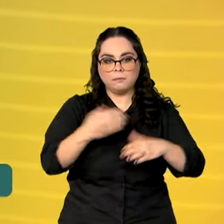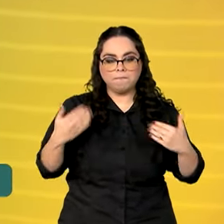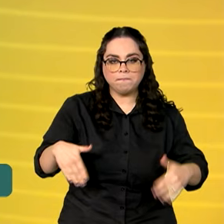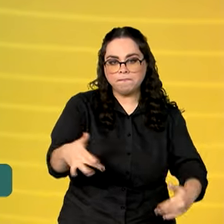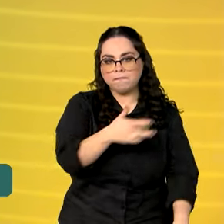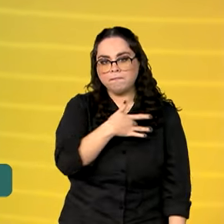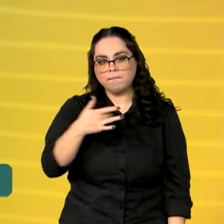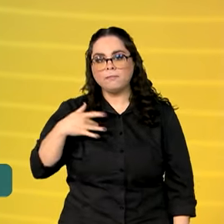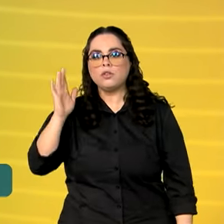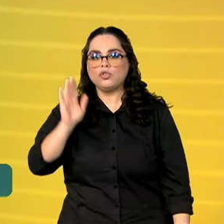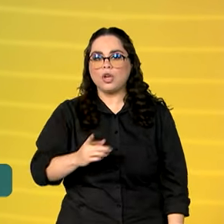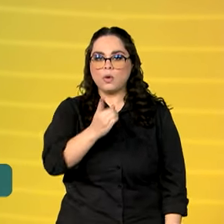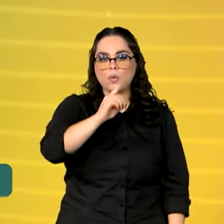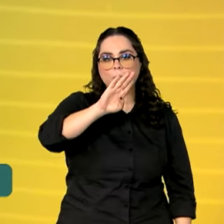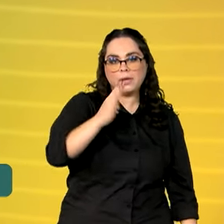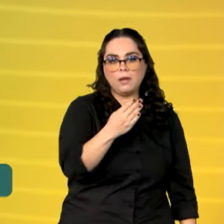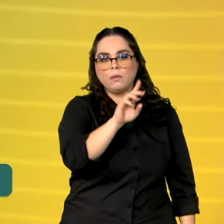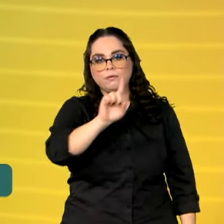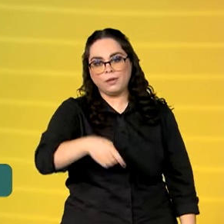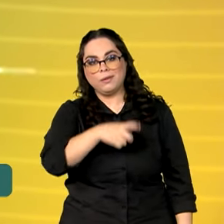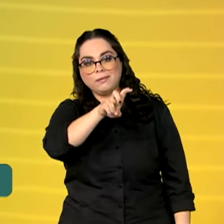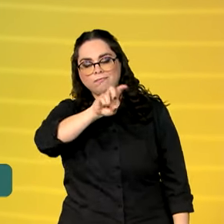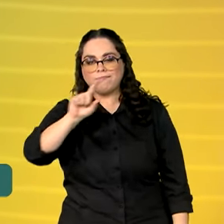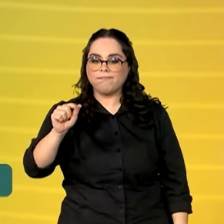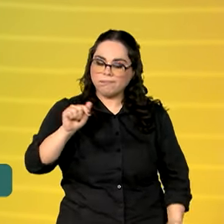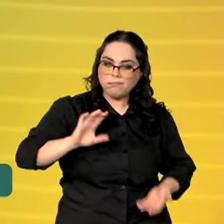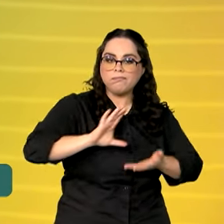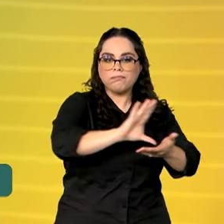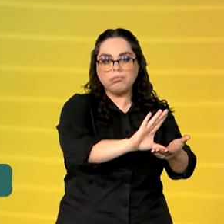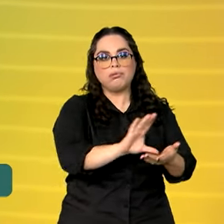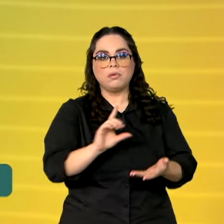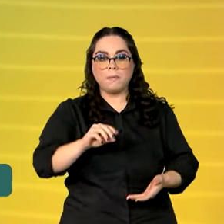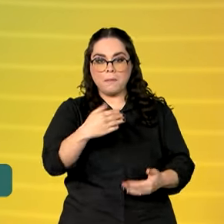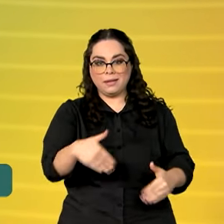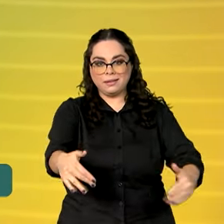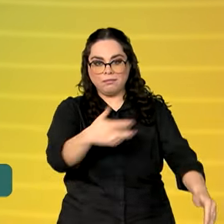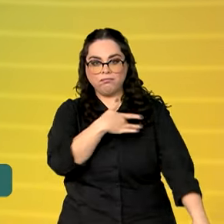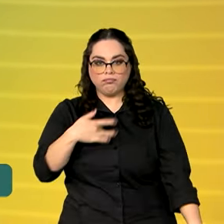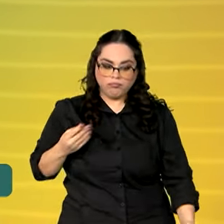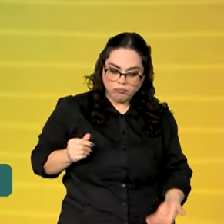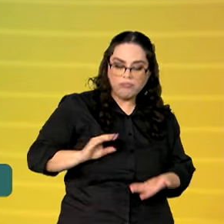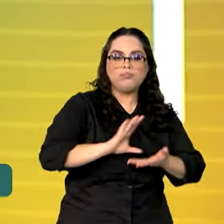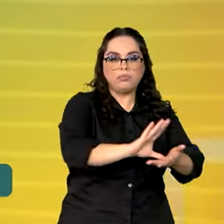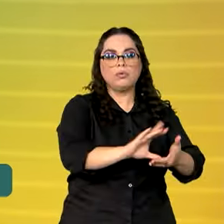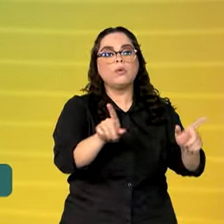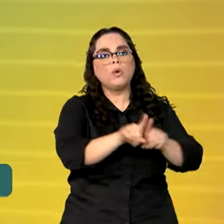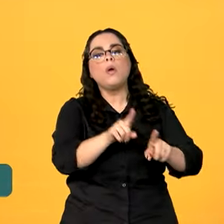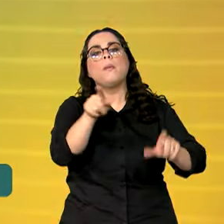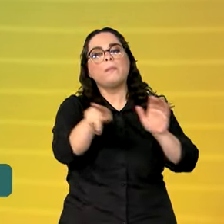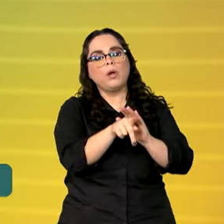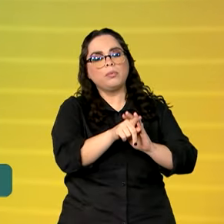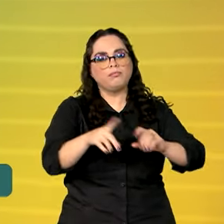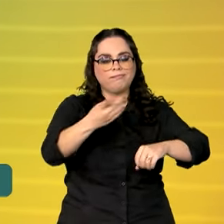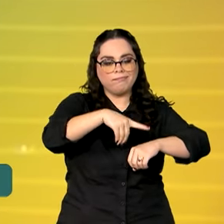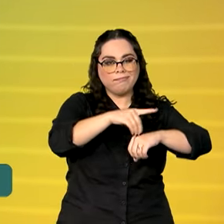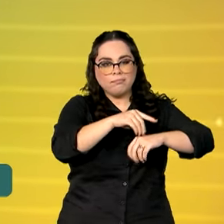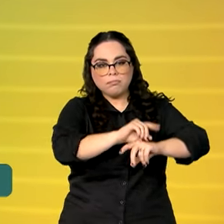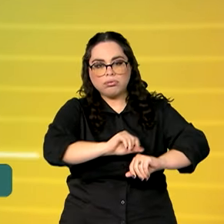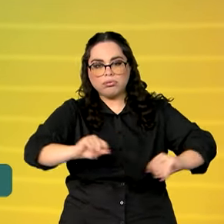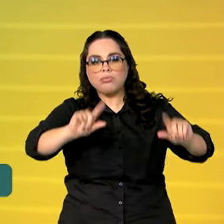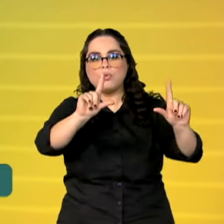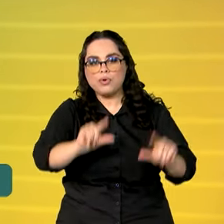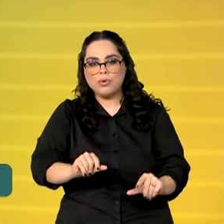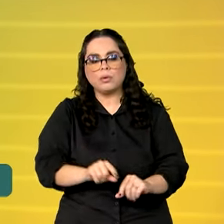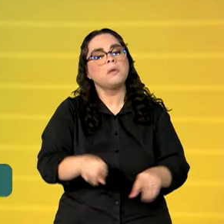investe mais de um bilhão e meio de reais para impedir a proliferação da doença. Os recursos estão sendo utilizados por estados,